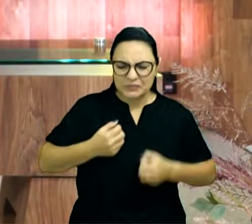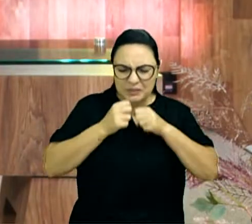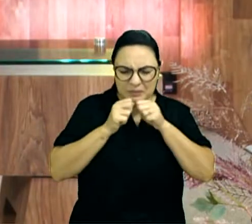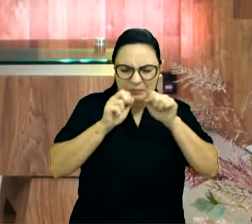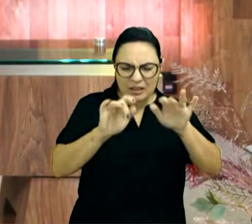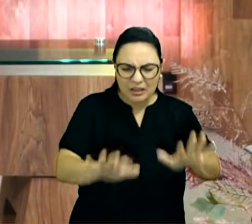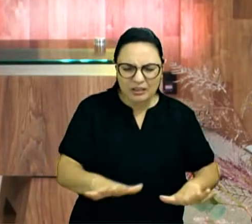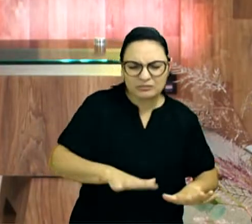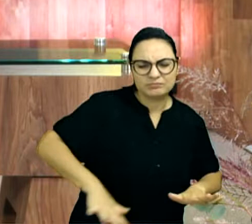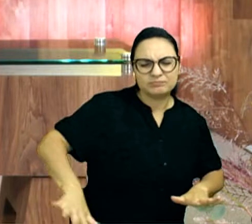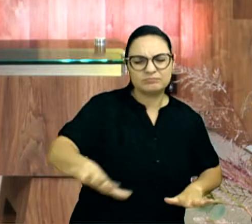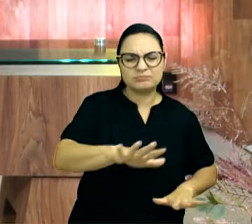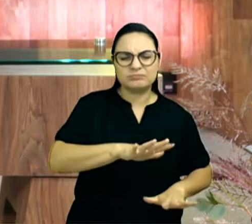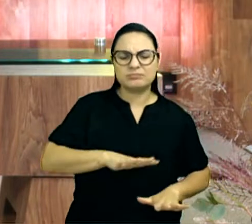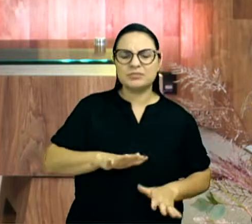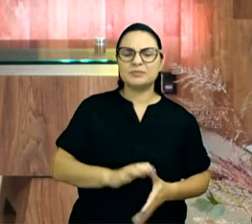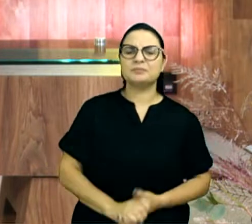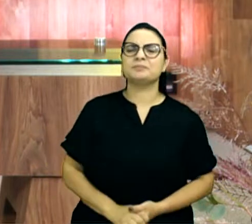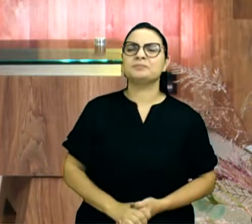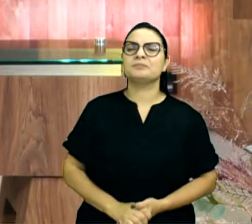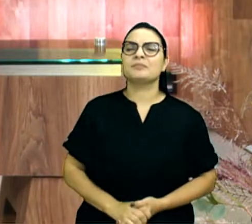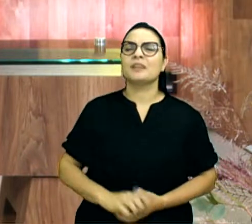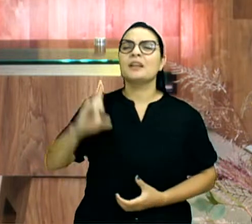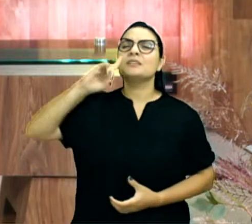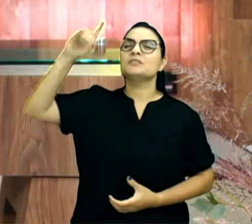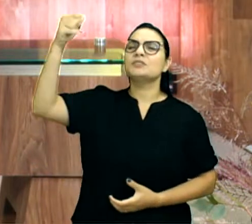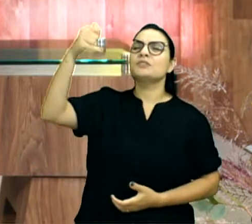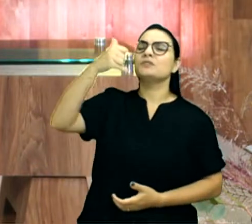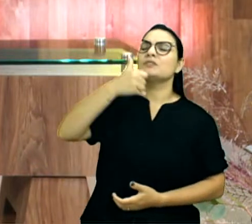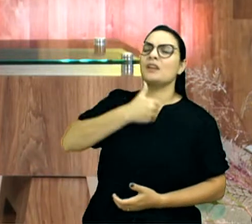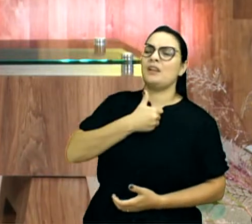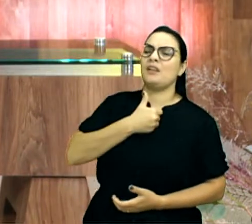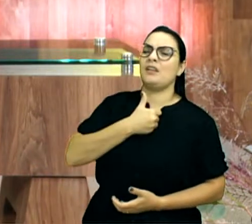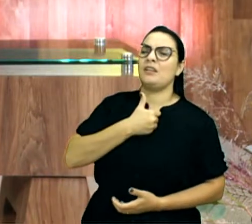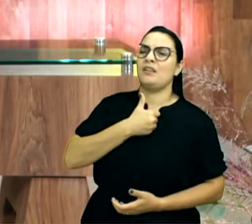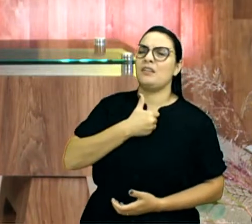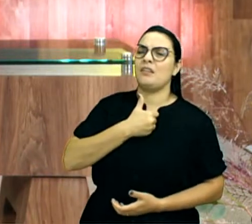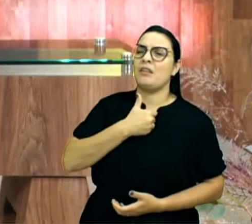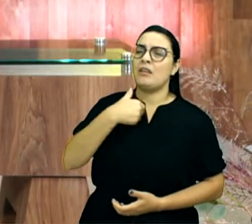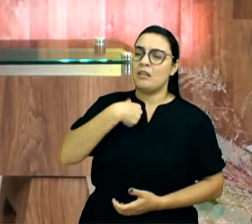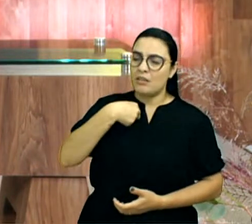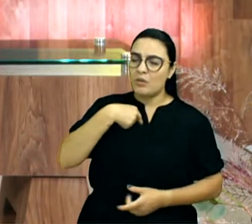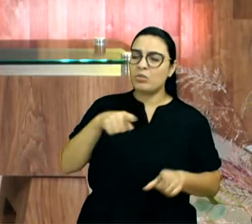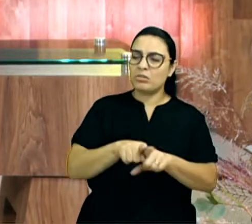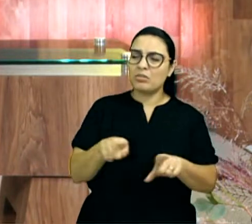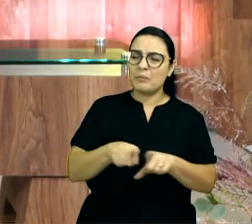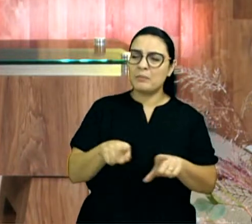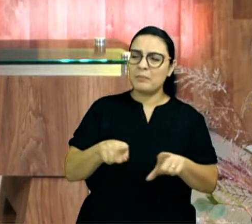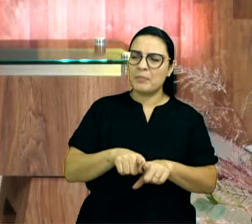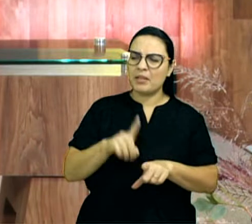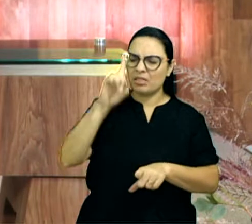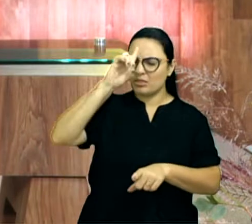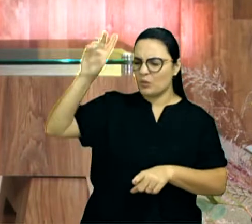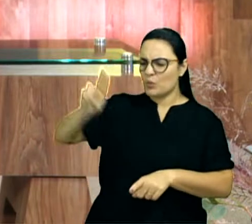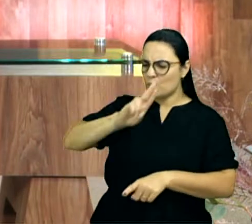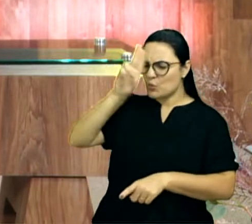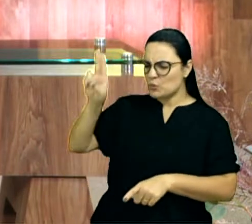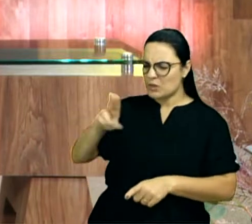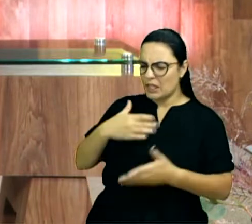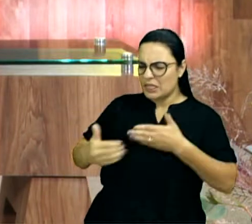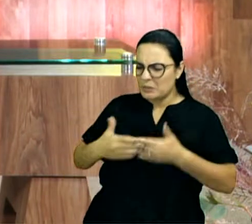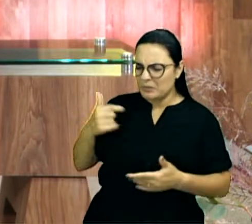te servir. Meu Deus, fala ao nosso coração, que eu possa ser um instrumento nas tuas mãos. Tu sabe, Senhor, da minha limitação,